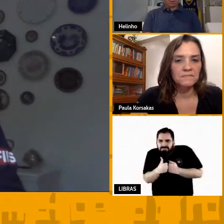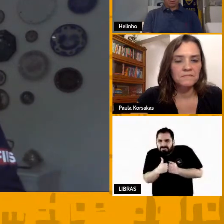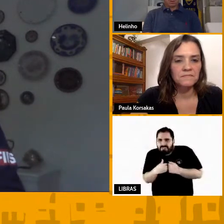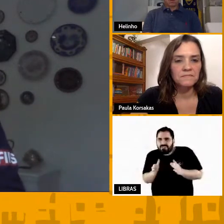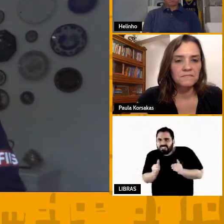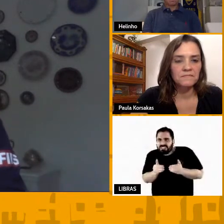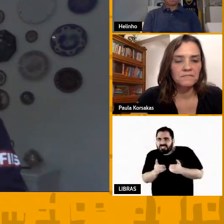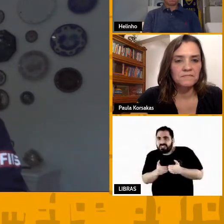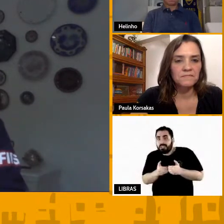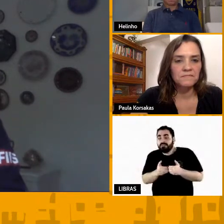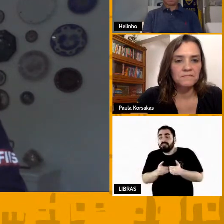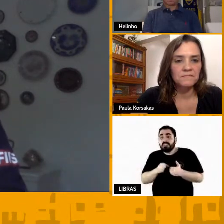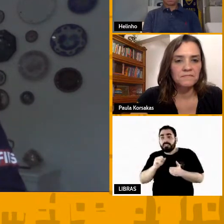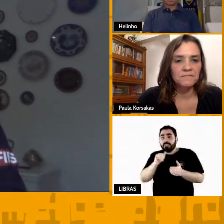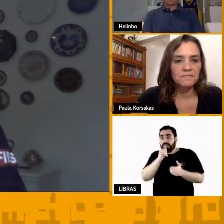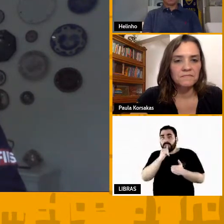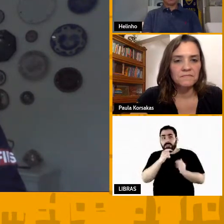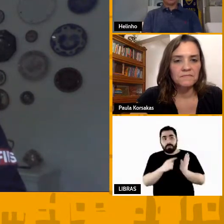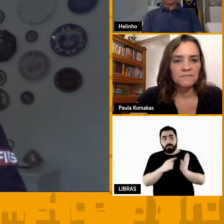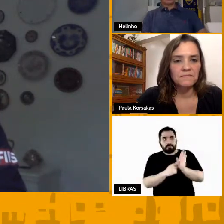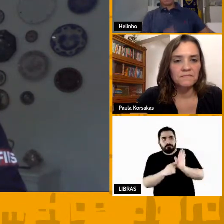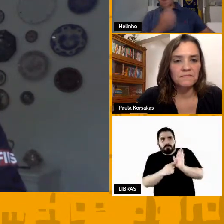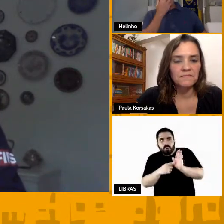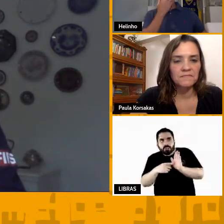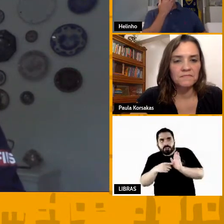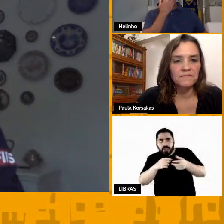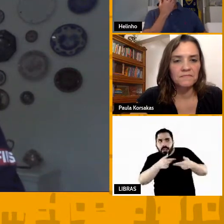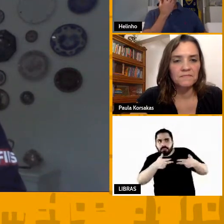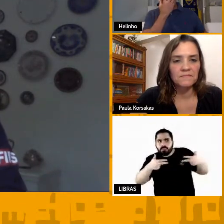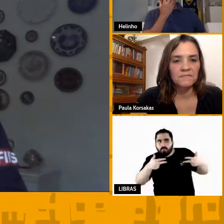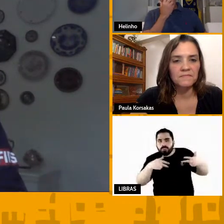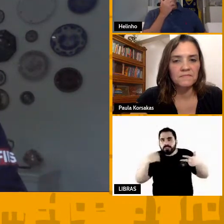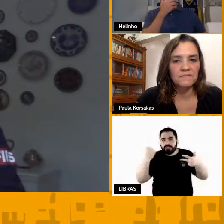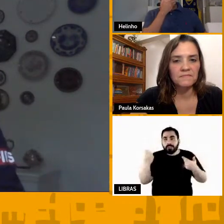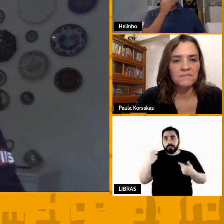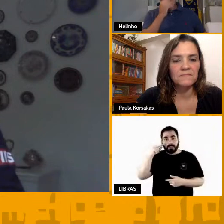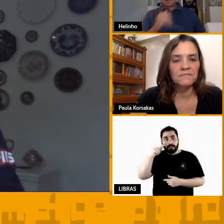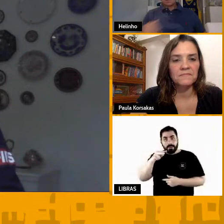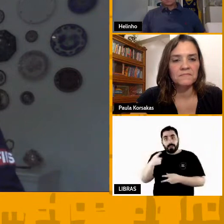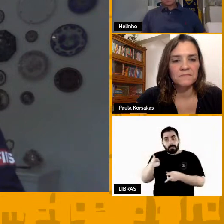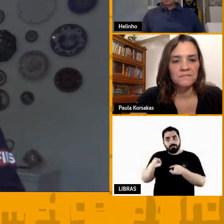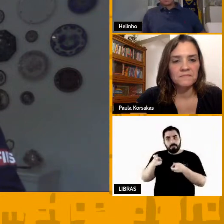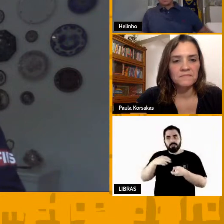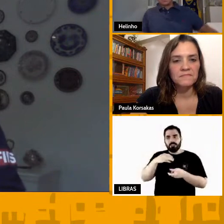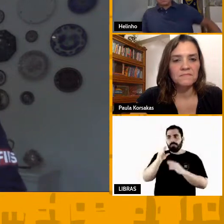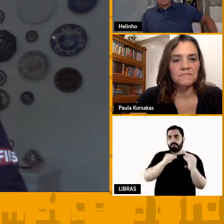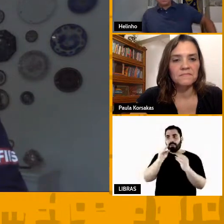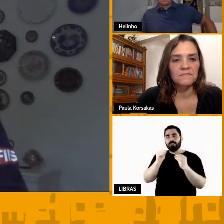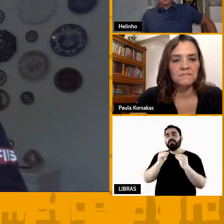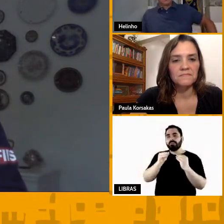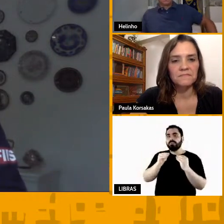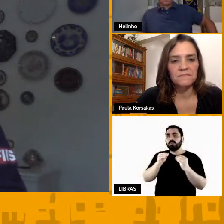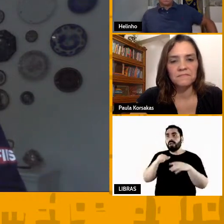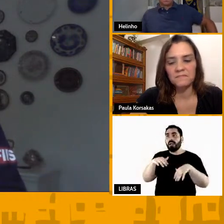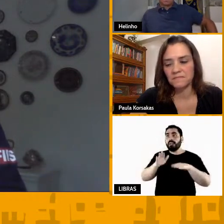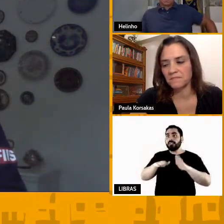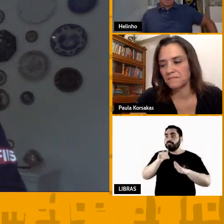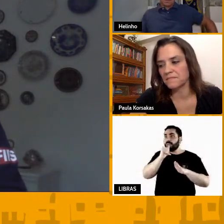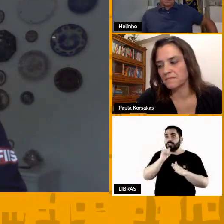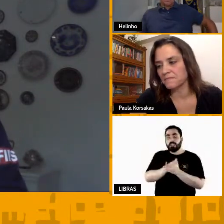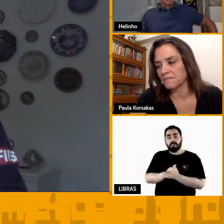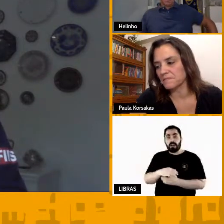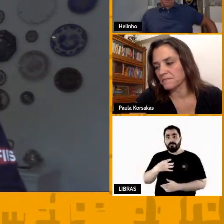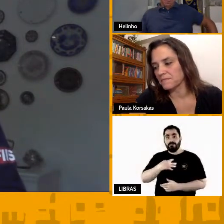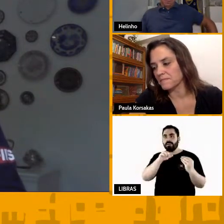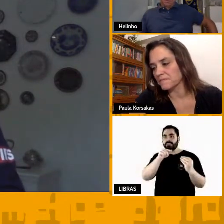a sua comunicação não verbal também, as suas reações, cuidado, que muitas vezes a gente tem à beira da